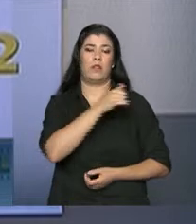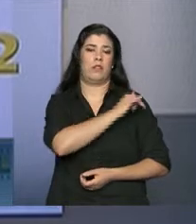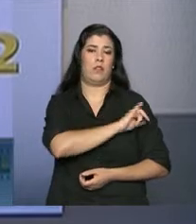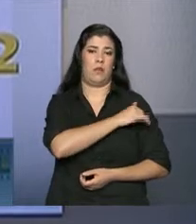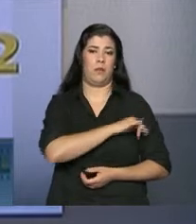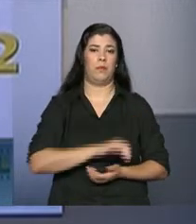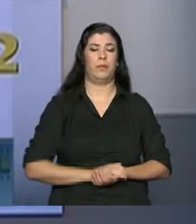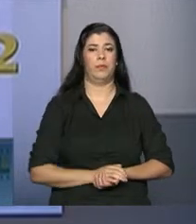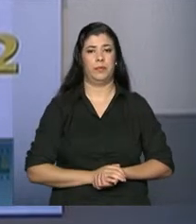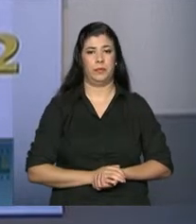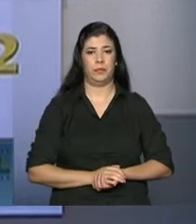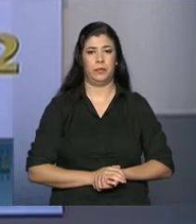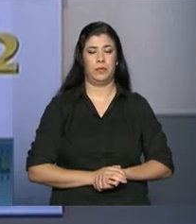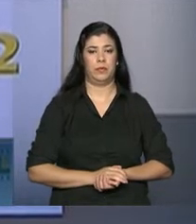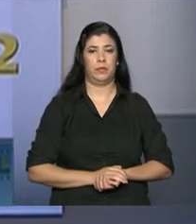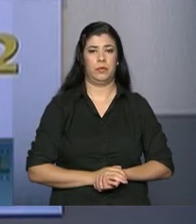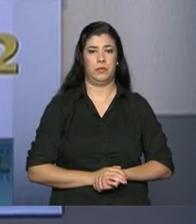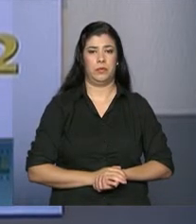Janeiro.